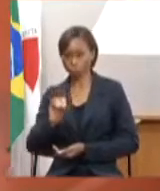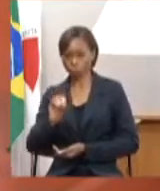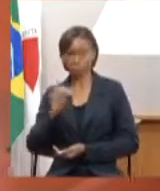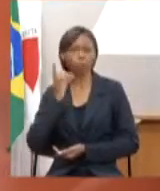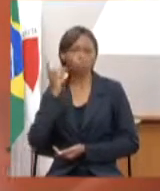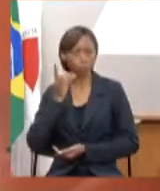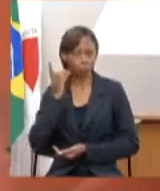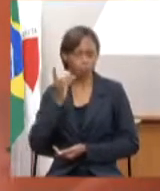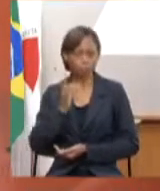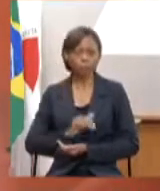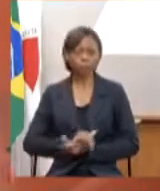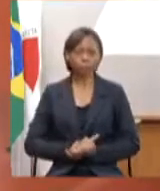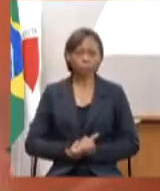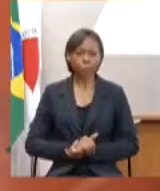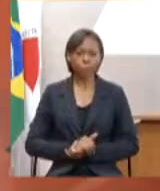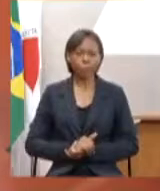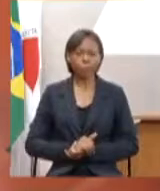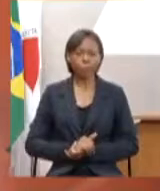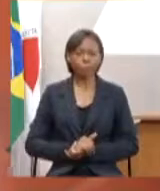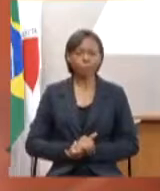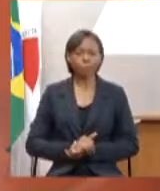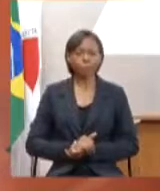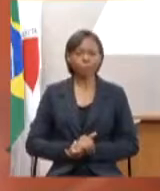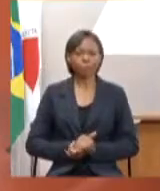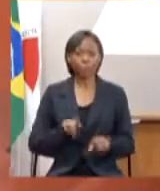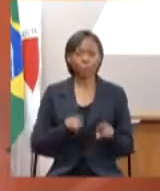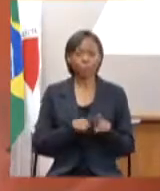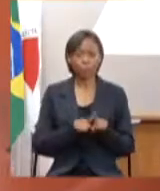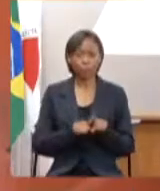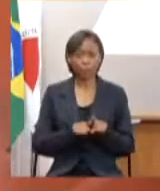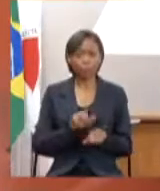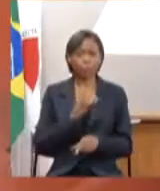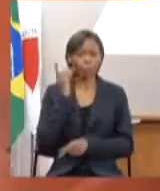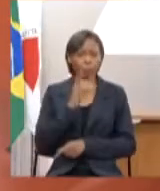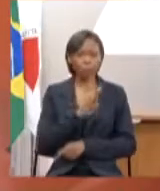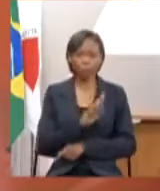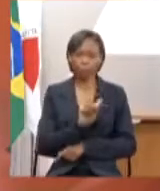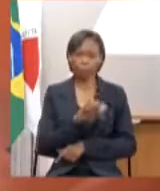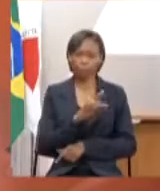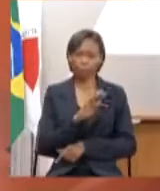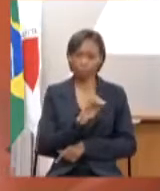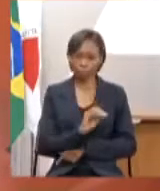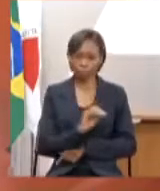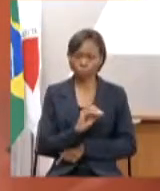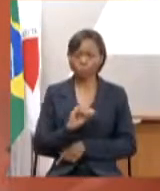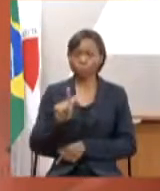E quero anunciar aqui a presença do deputado Bartô. Muito obrigado. Deputado Gil Pereira também.